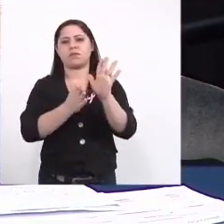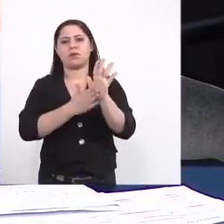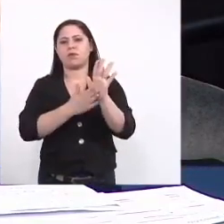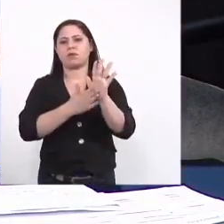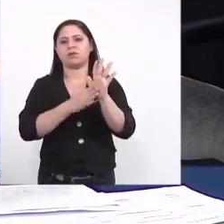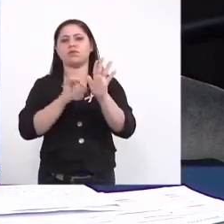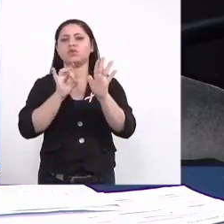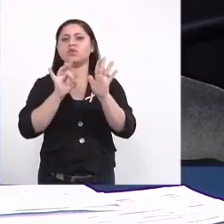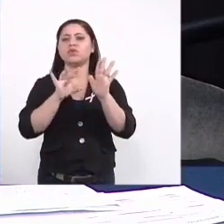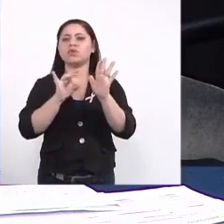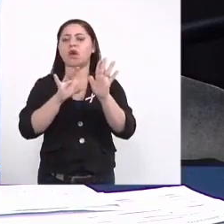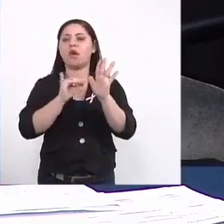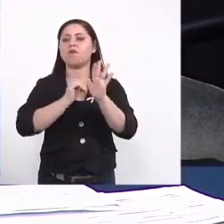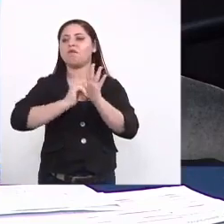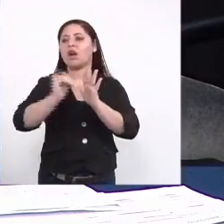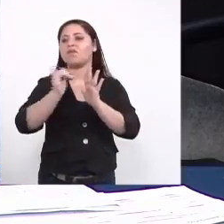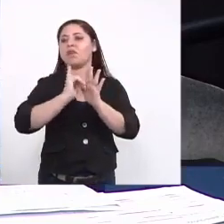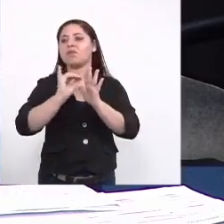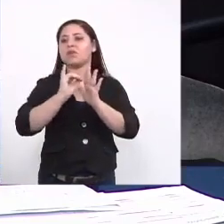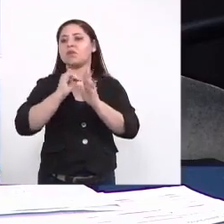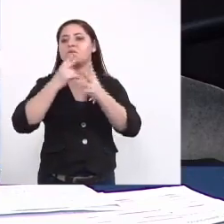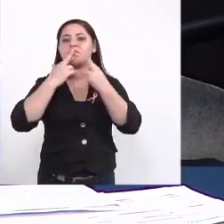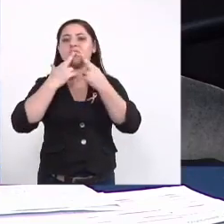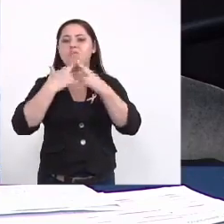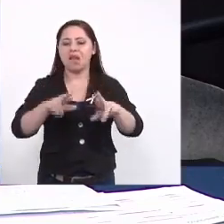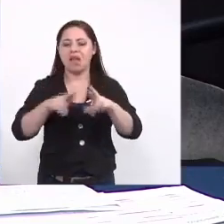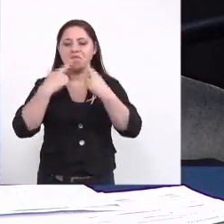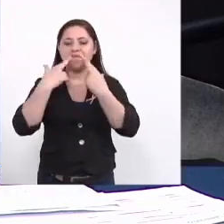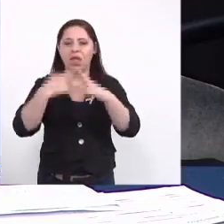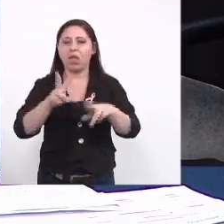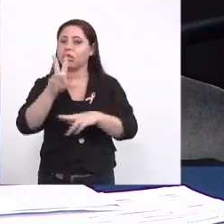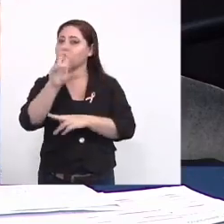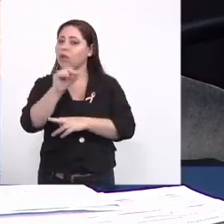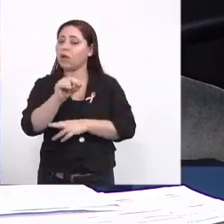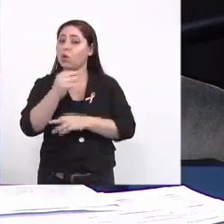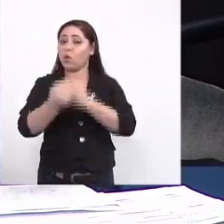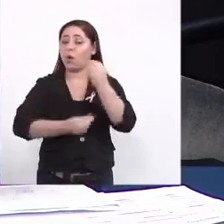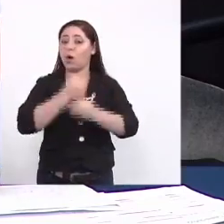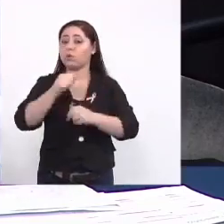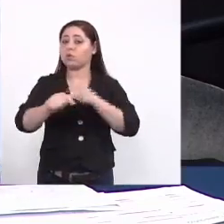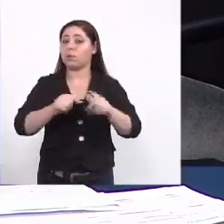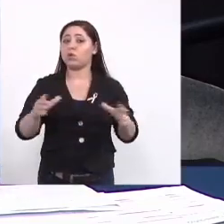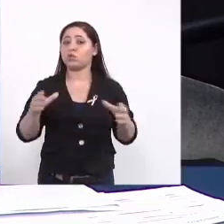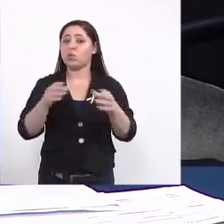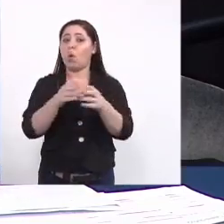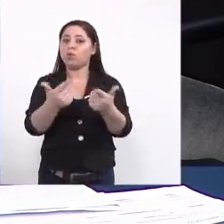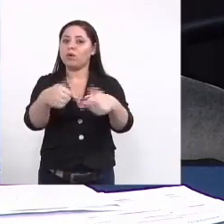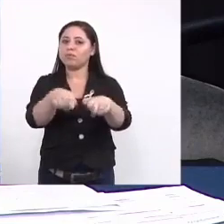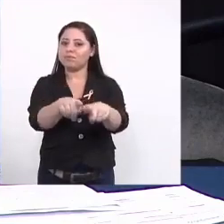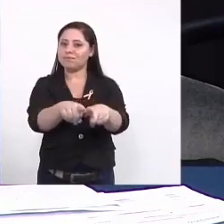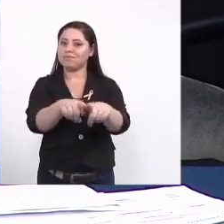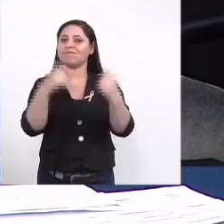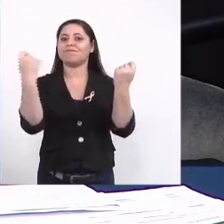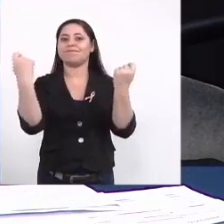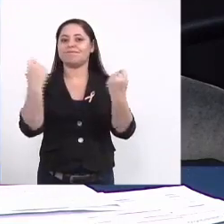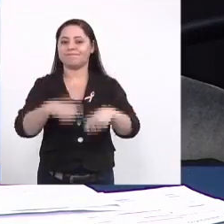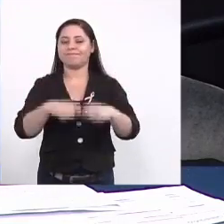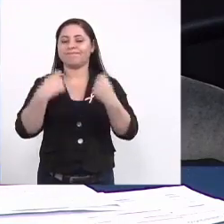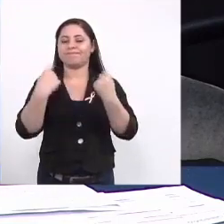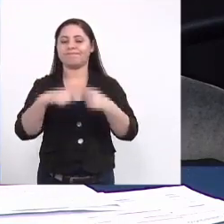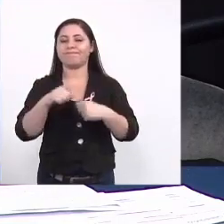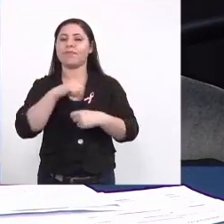só de crítica e etc não é como é um trabalho de todo mundo nós precisamos